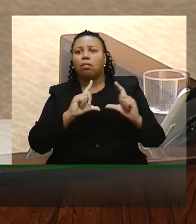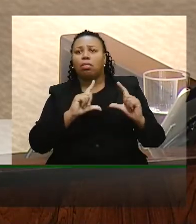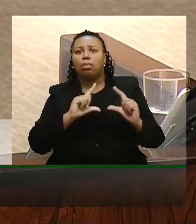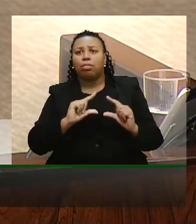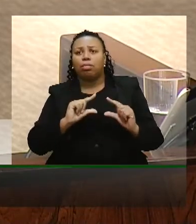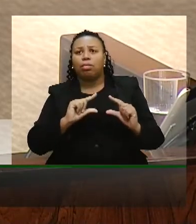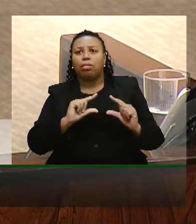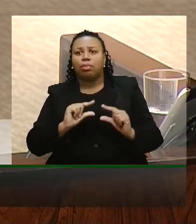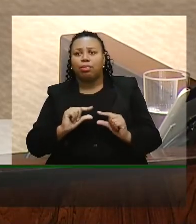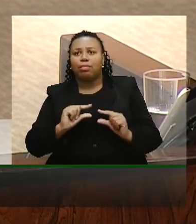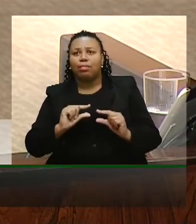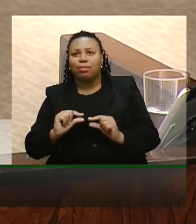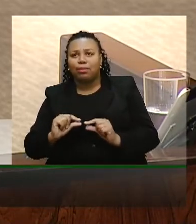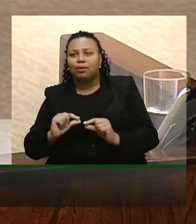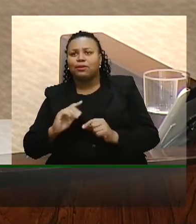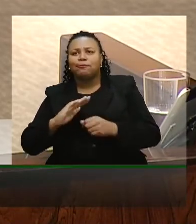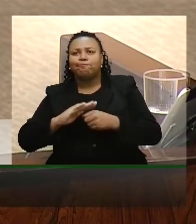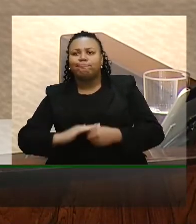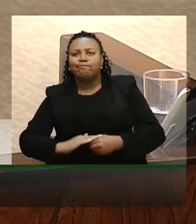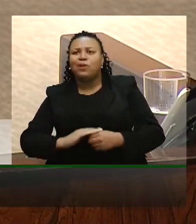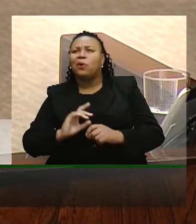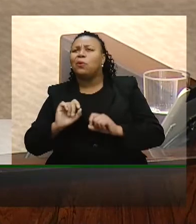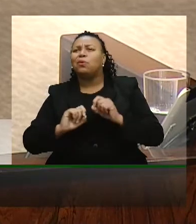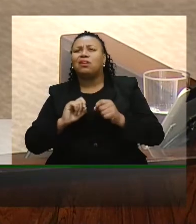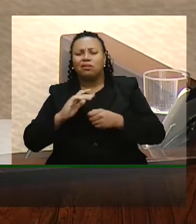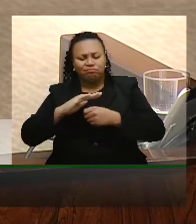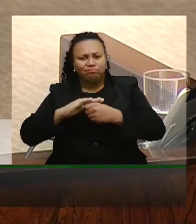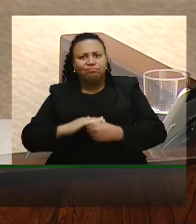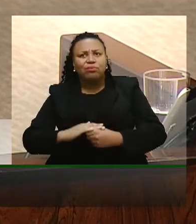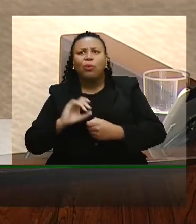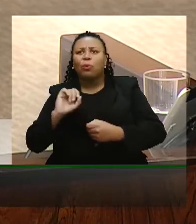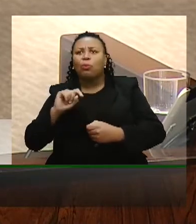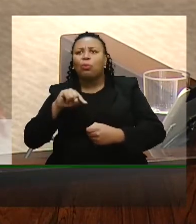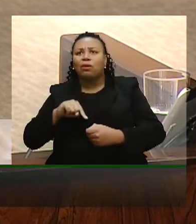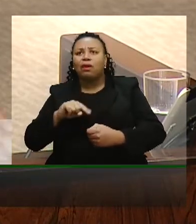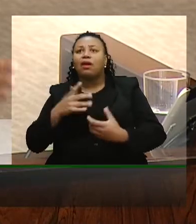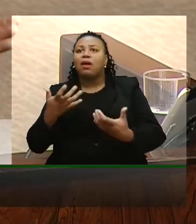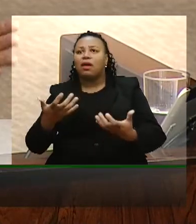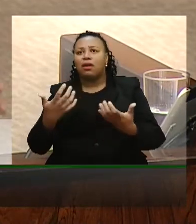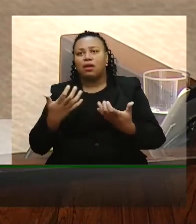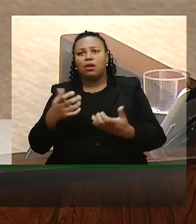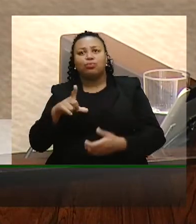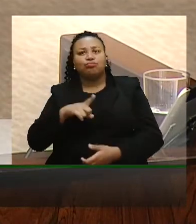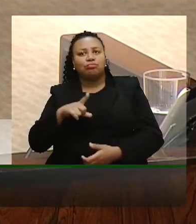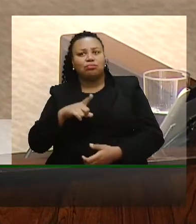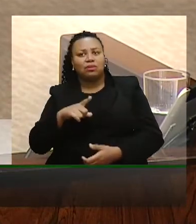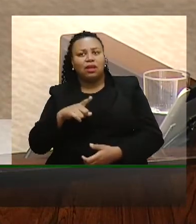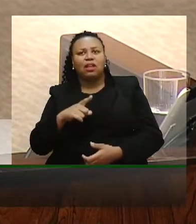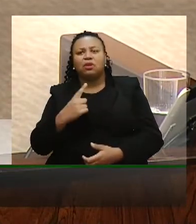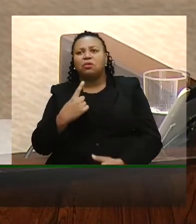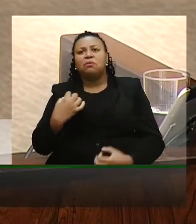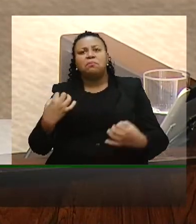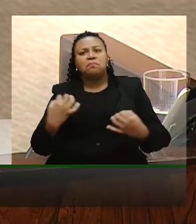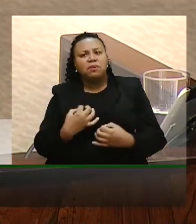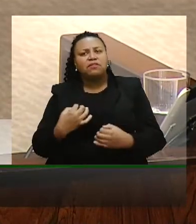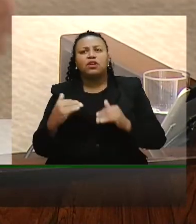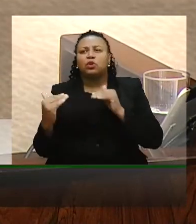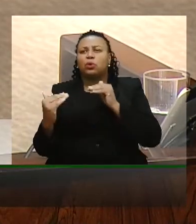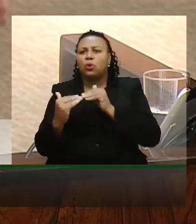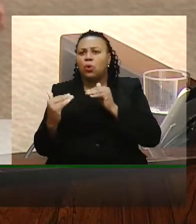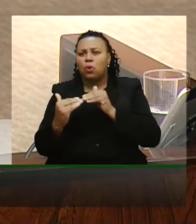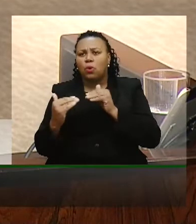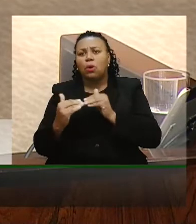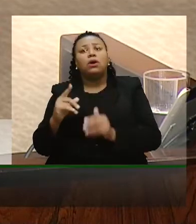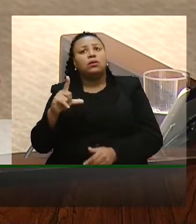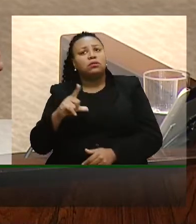passa e o que que eu quero dizer com isso eu tenho deputado Tiago perfeita concordância de que